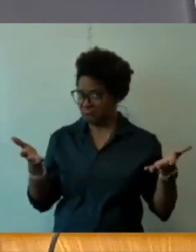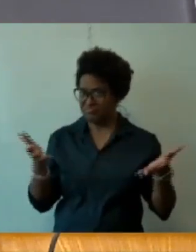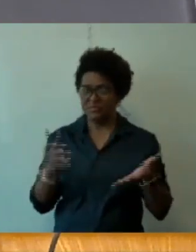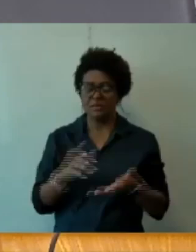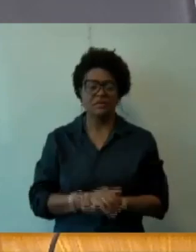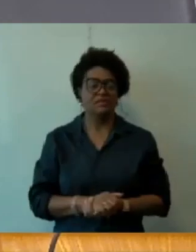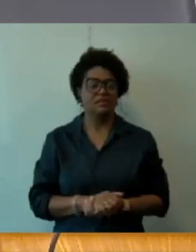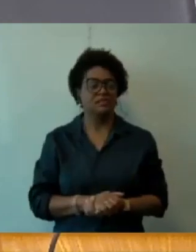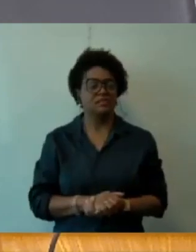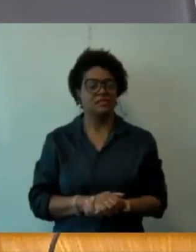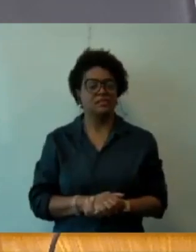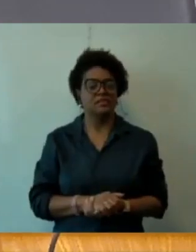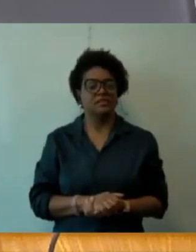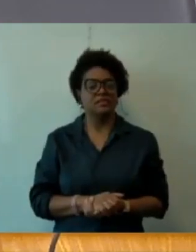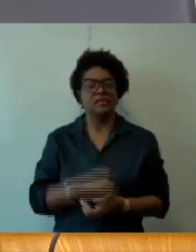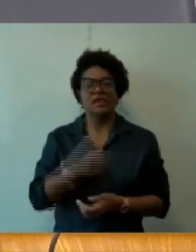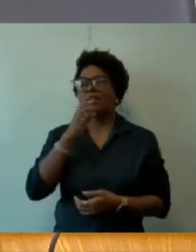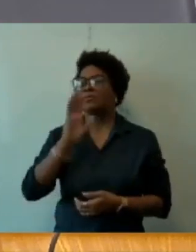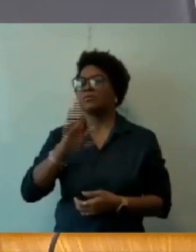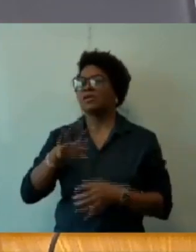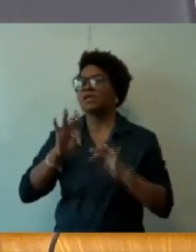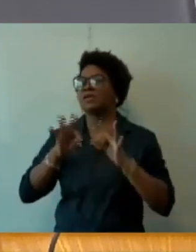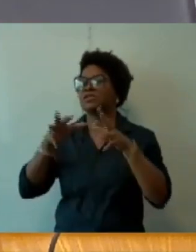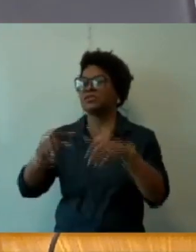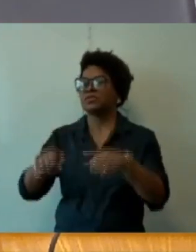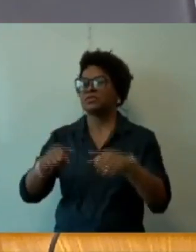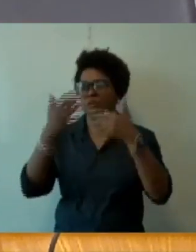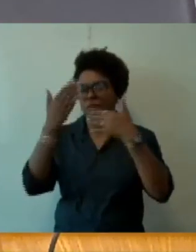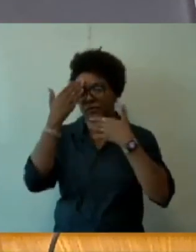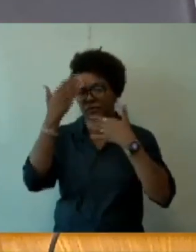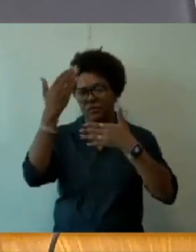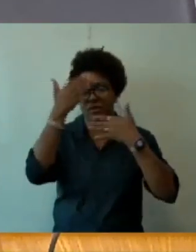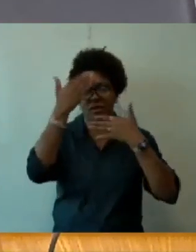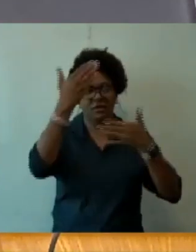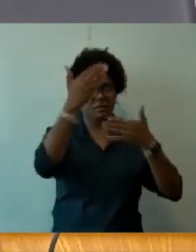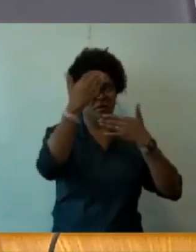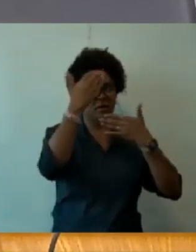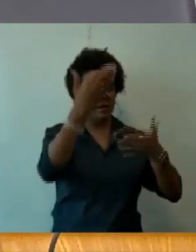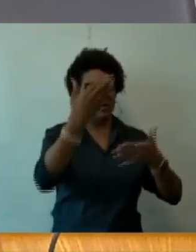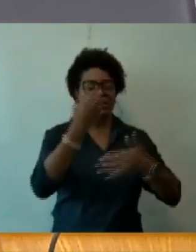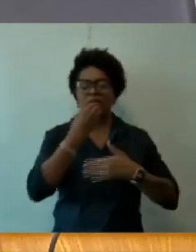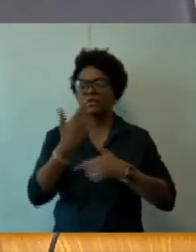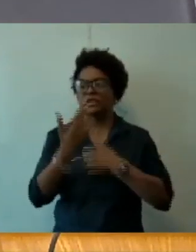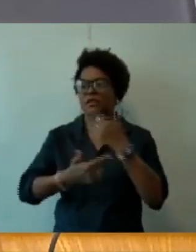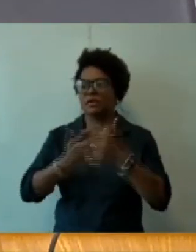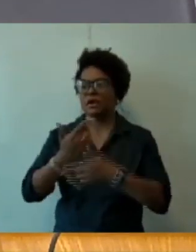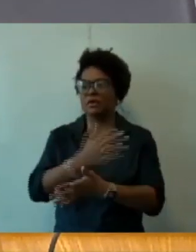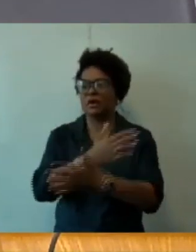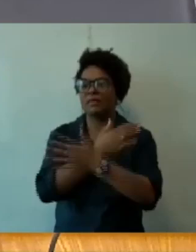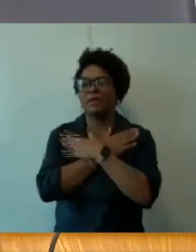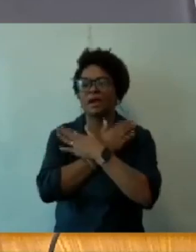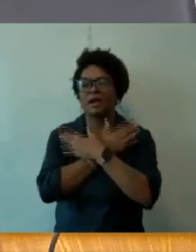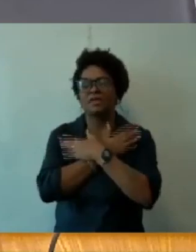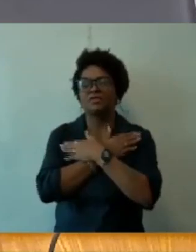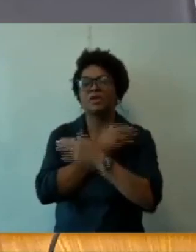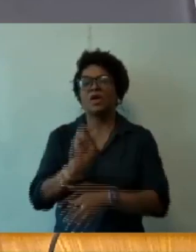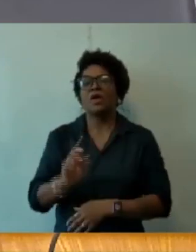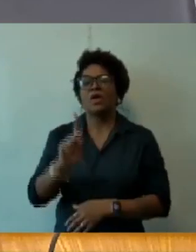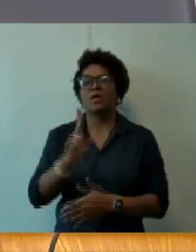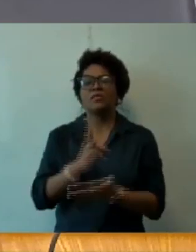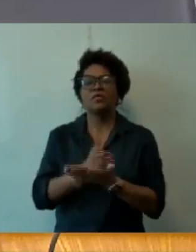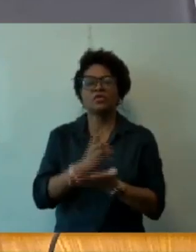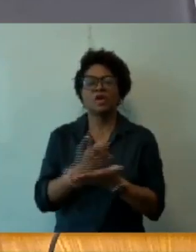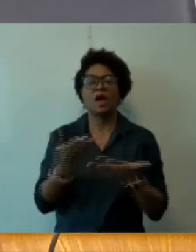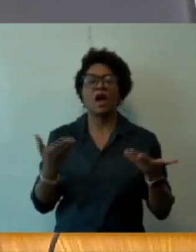Então, boa tarde a todos. Valeu. Obrigadão. Obrigada. Bom Bom trabalho. Um abraço. Ok. Vamos em frente. Então, agora são 13